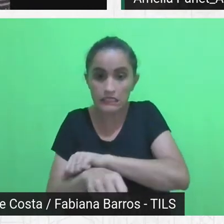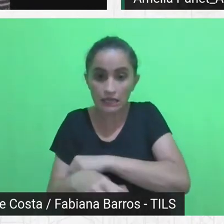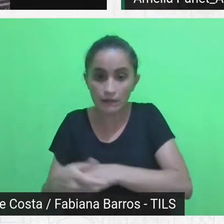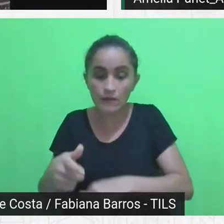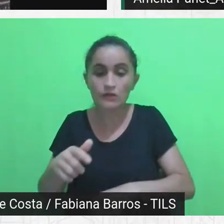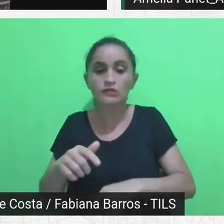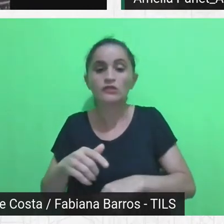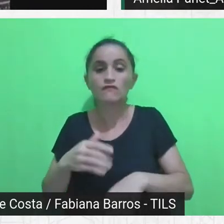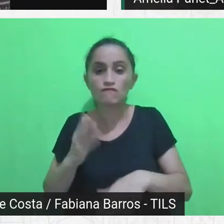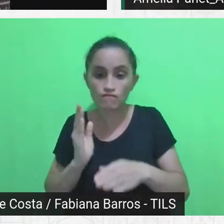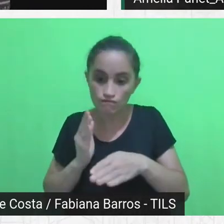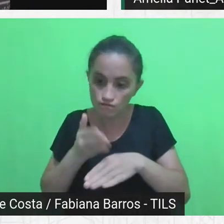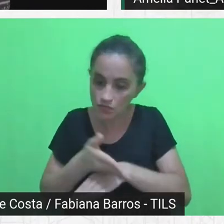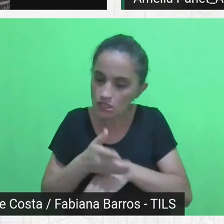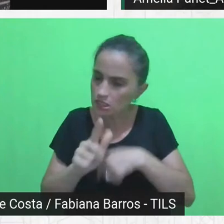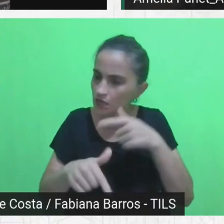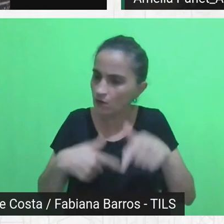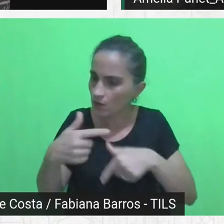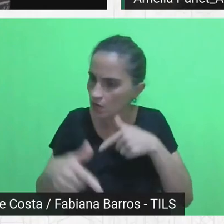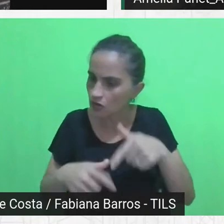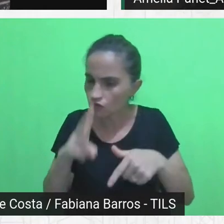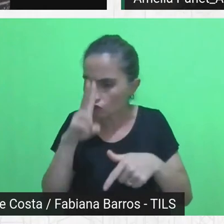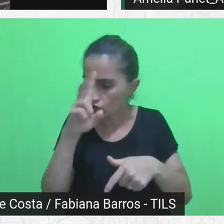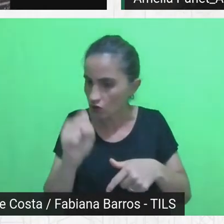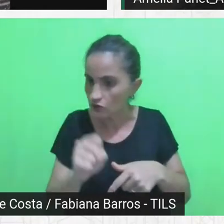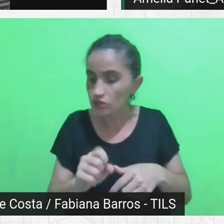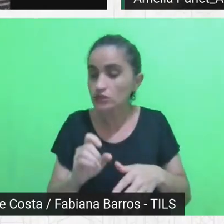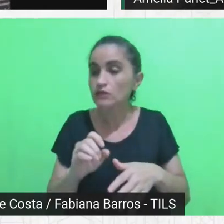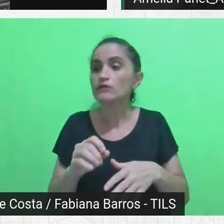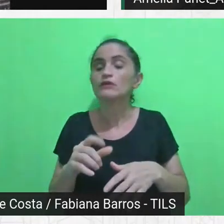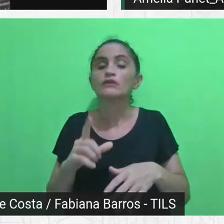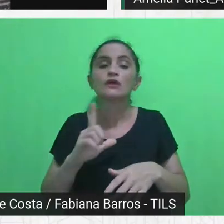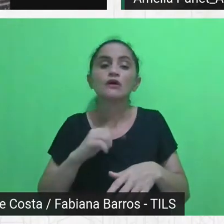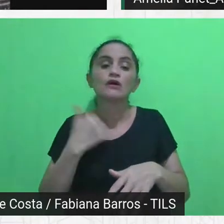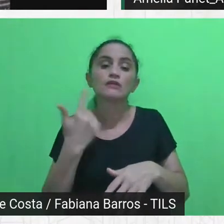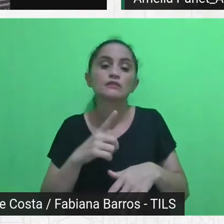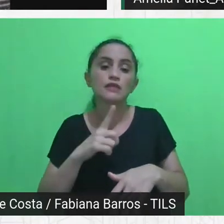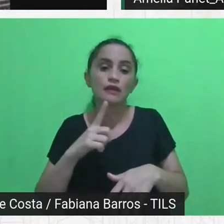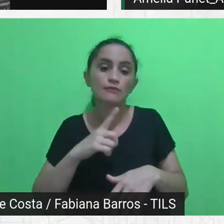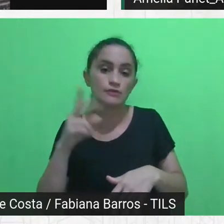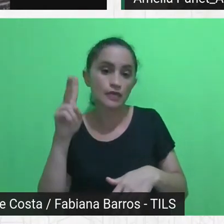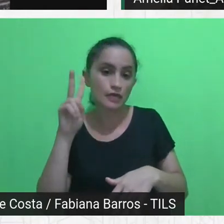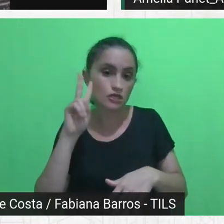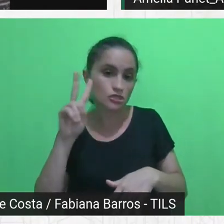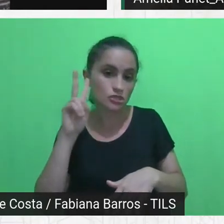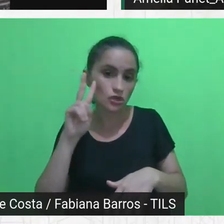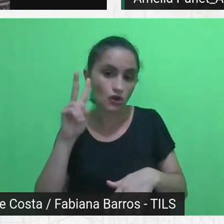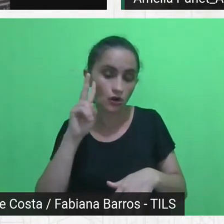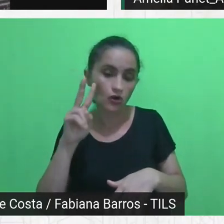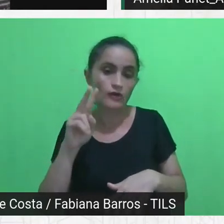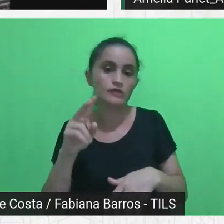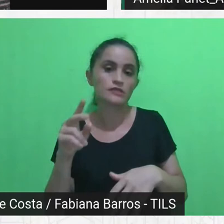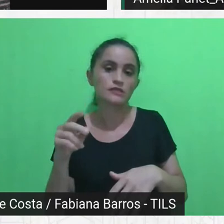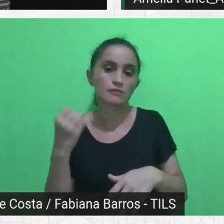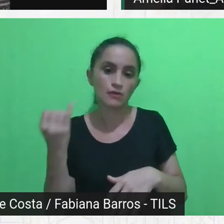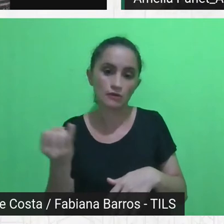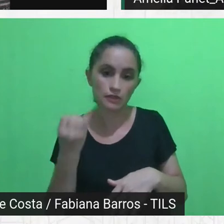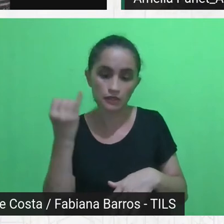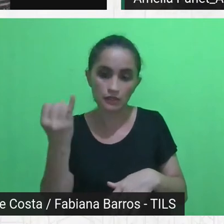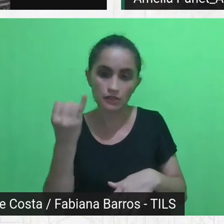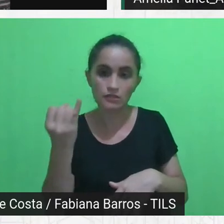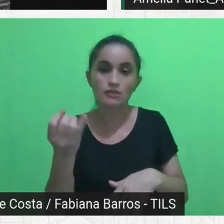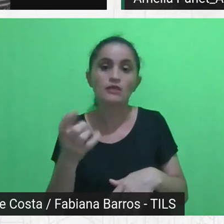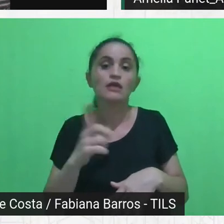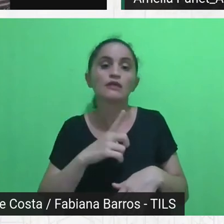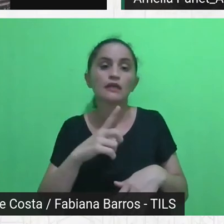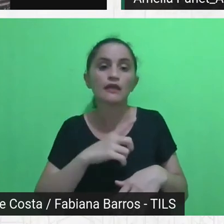um histórico, é muito importante, porque a gente também está tentando convidar para novos começos, né, tem muitas universidades, muitas faculdades